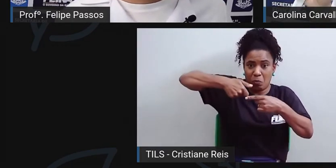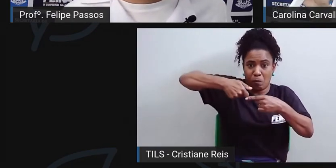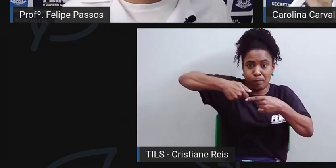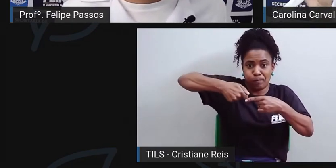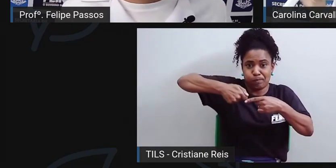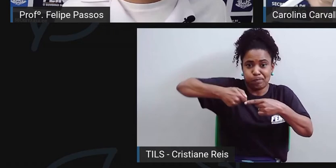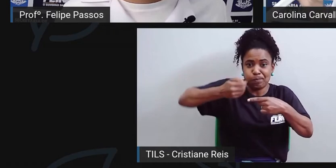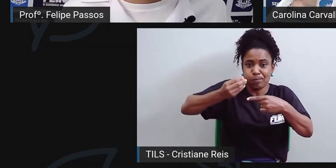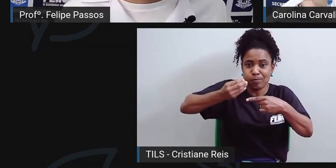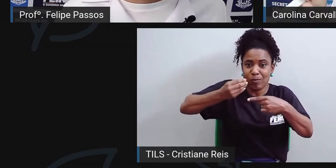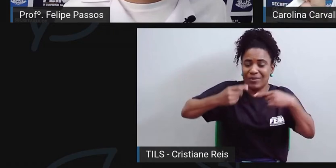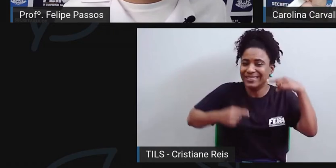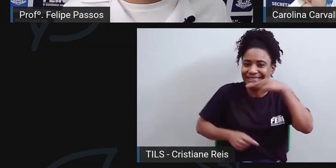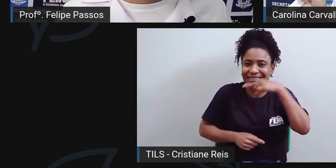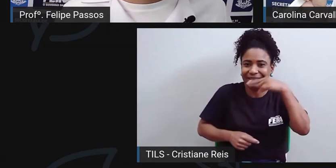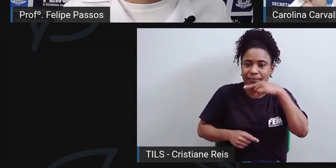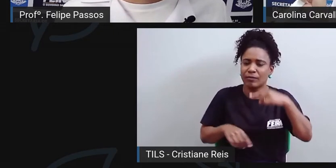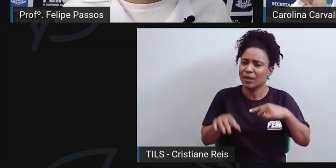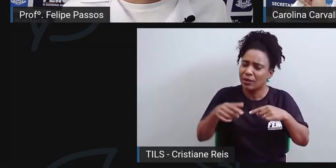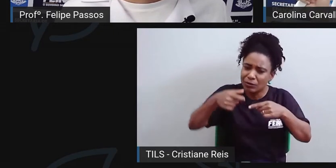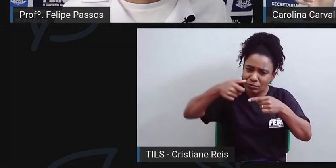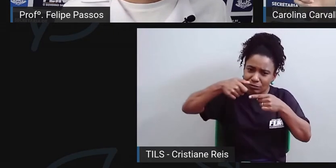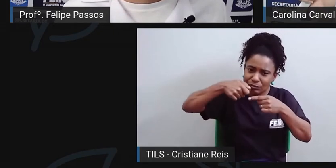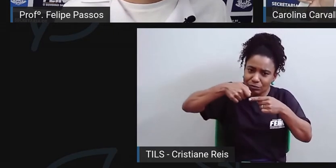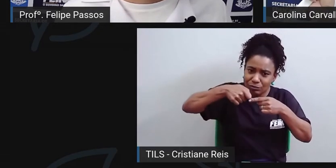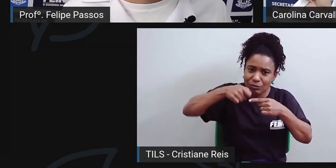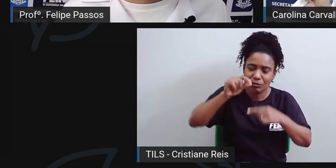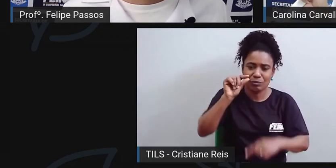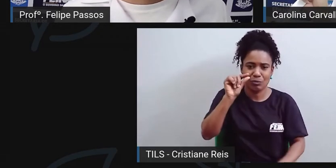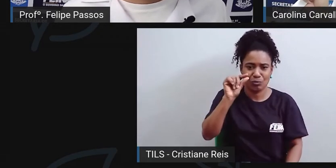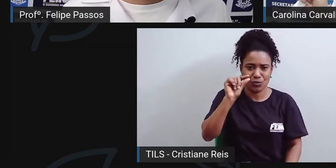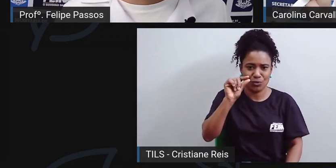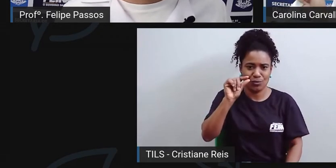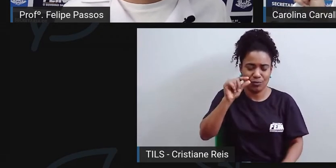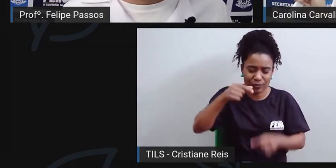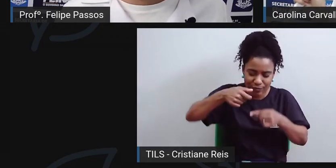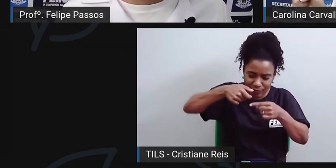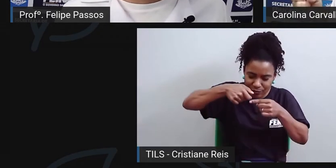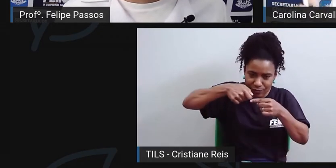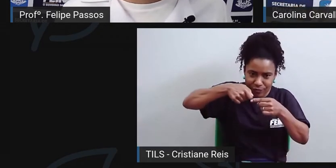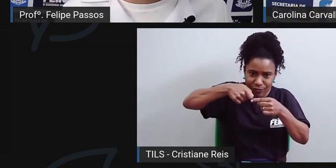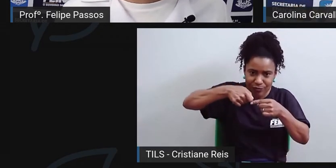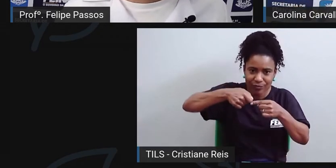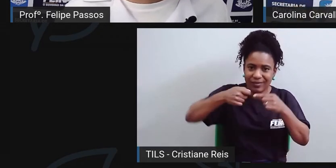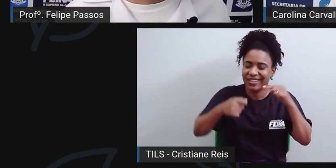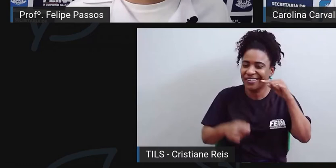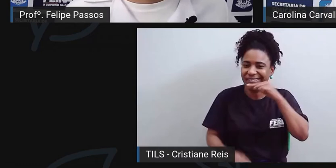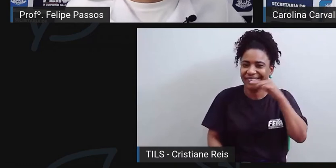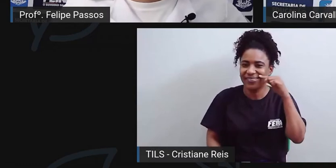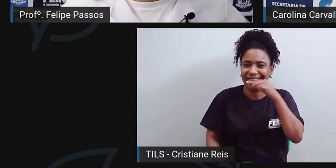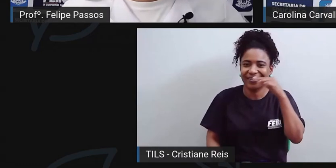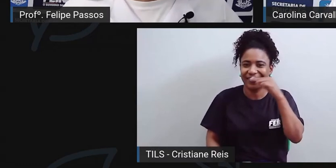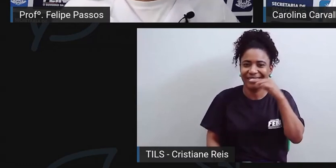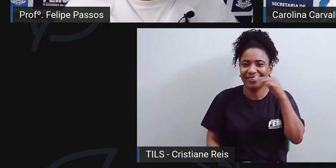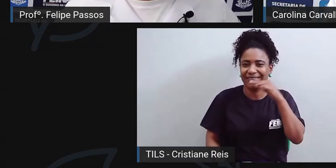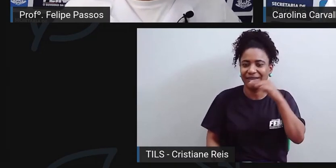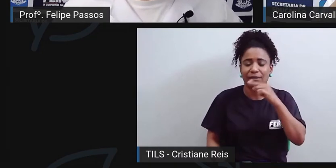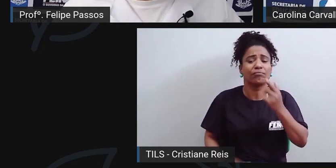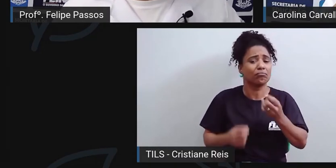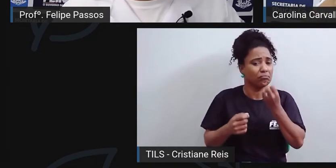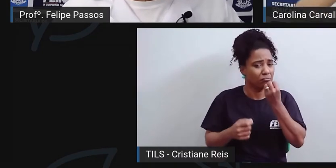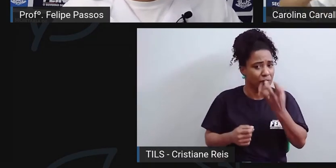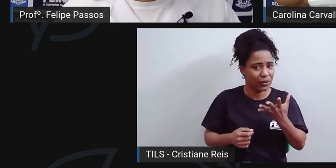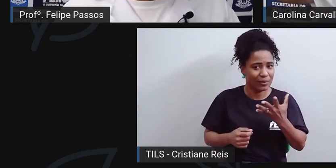Uma gotinha, grãozinho de feijão ali. O tamanho de um grãozinho de feijão já serve, certo? Então, eu vou